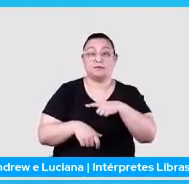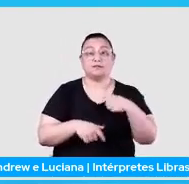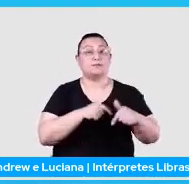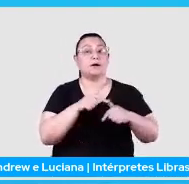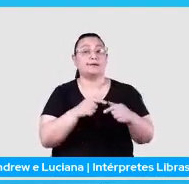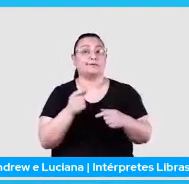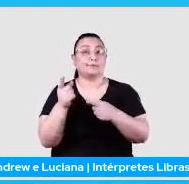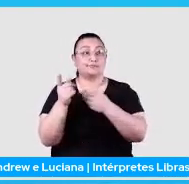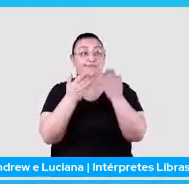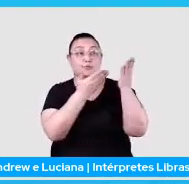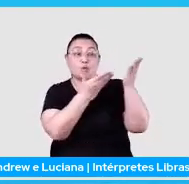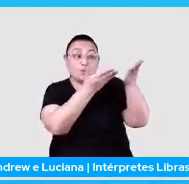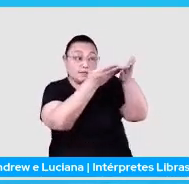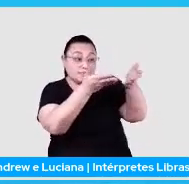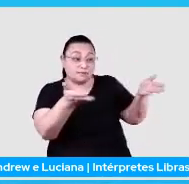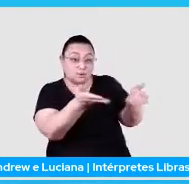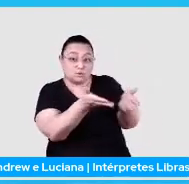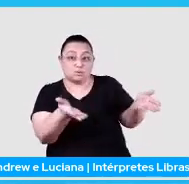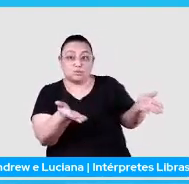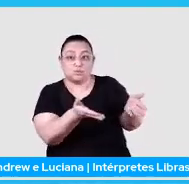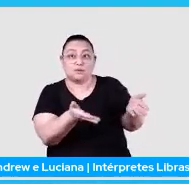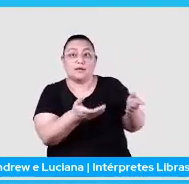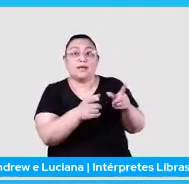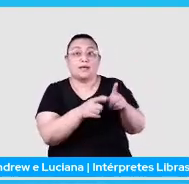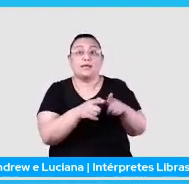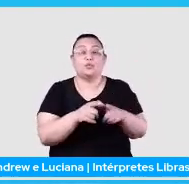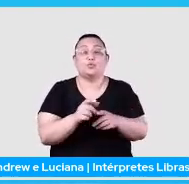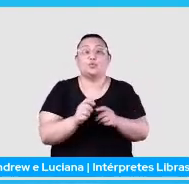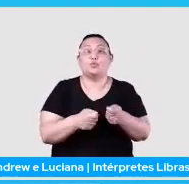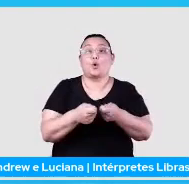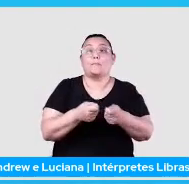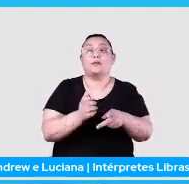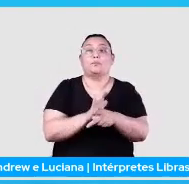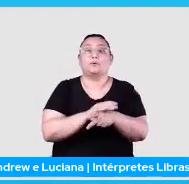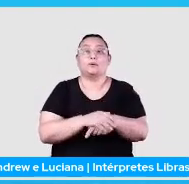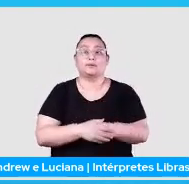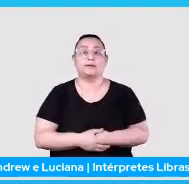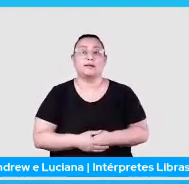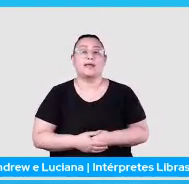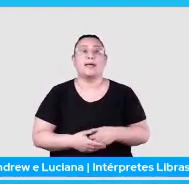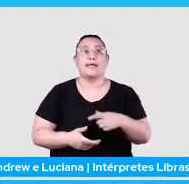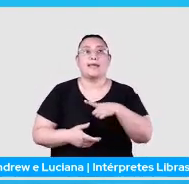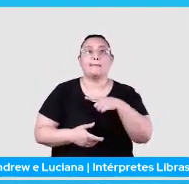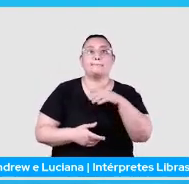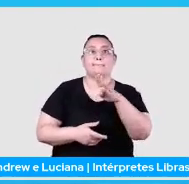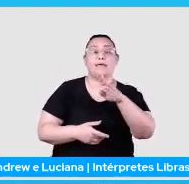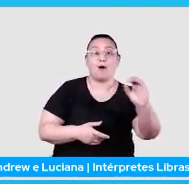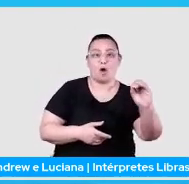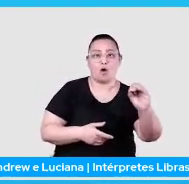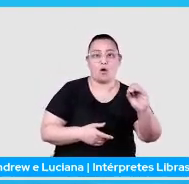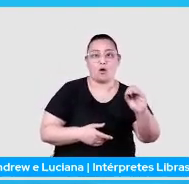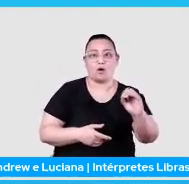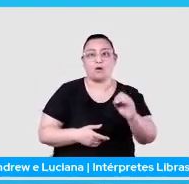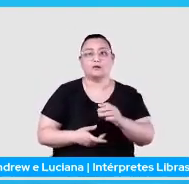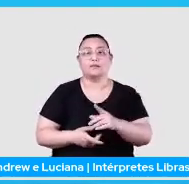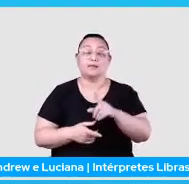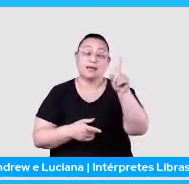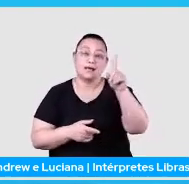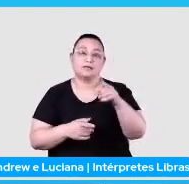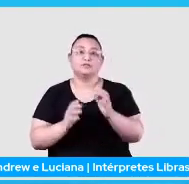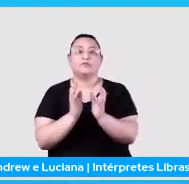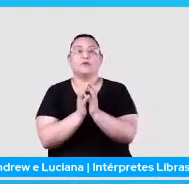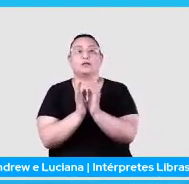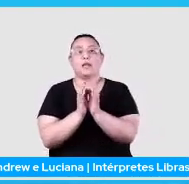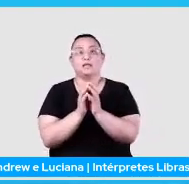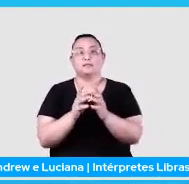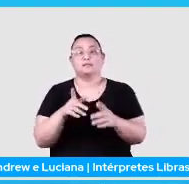E o tipo de domínio que a gente trabalha com isso aqui é os bolestins de ocorrência, né, daqui da cidade de Fortaleza. E